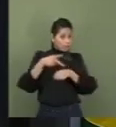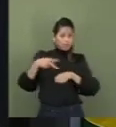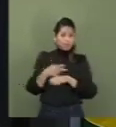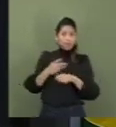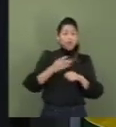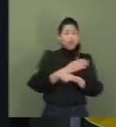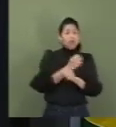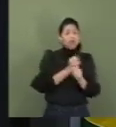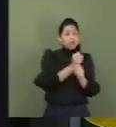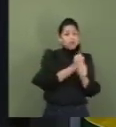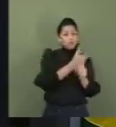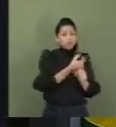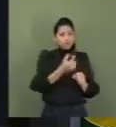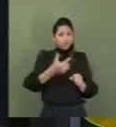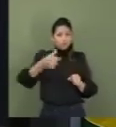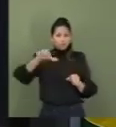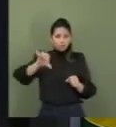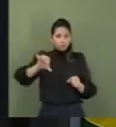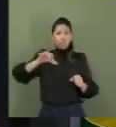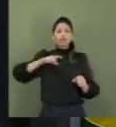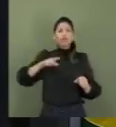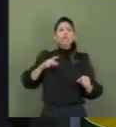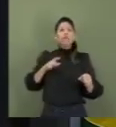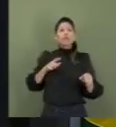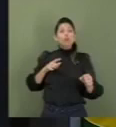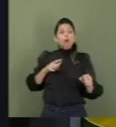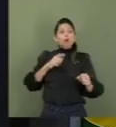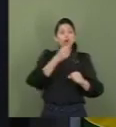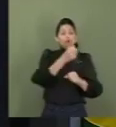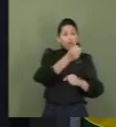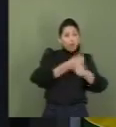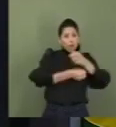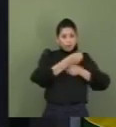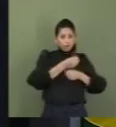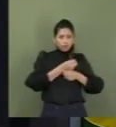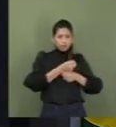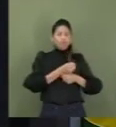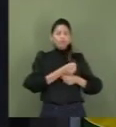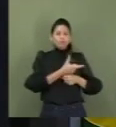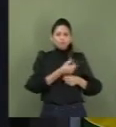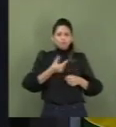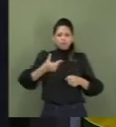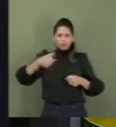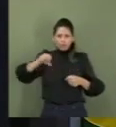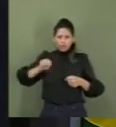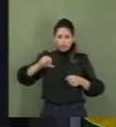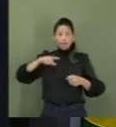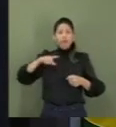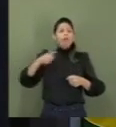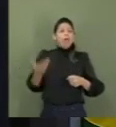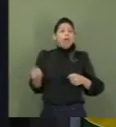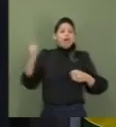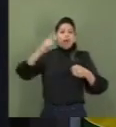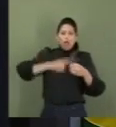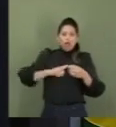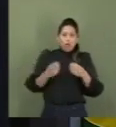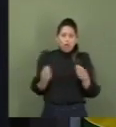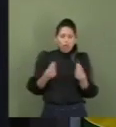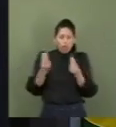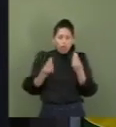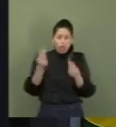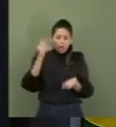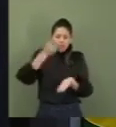2019, em comparação ao ano anterior. Com a volta dessa exigência, R$ 2